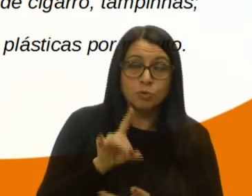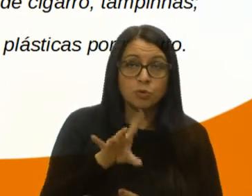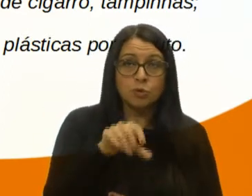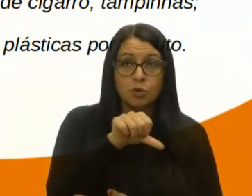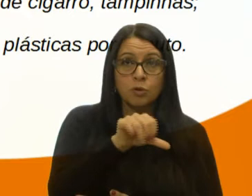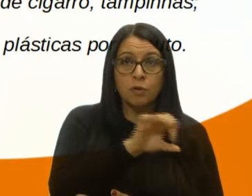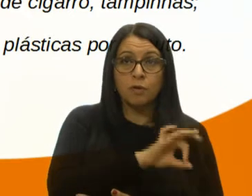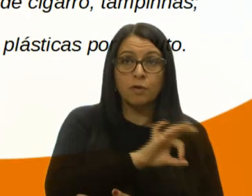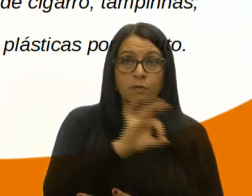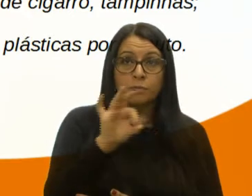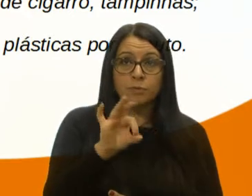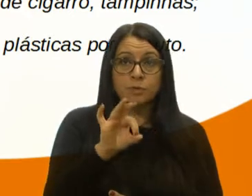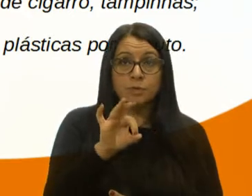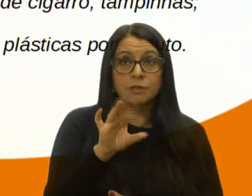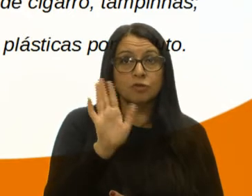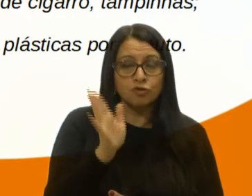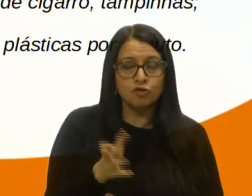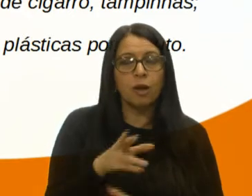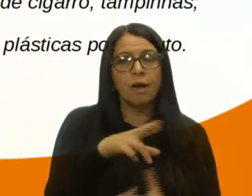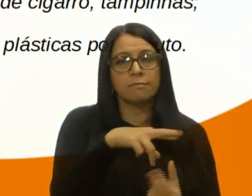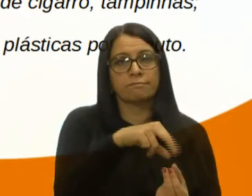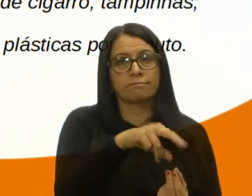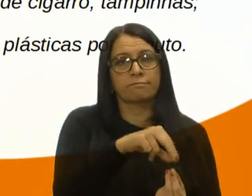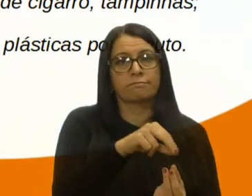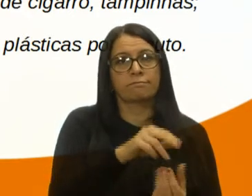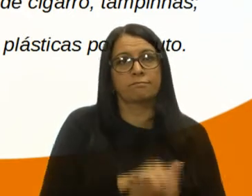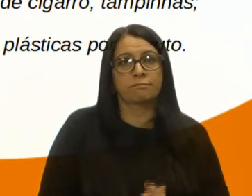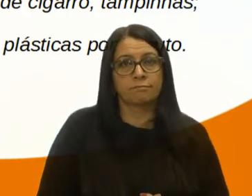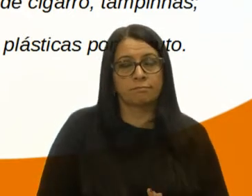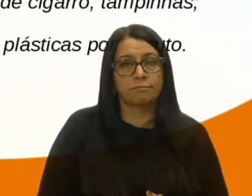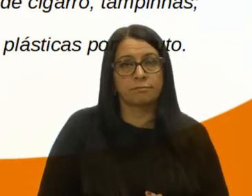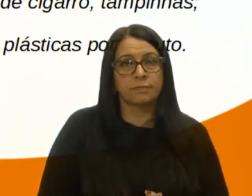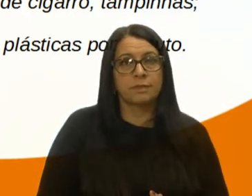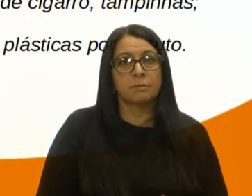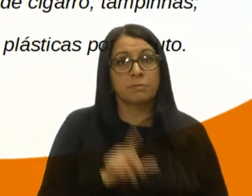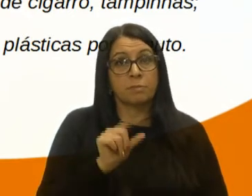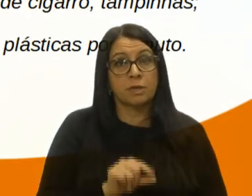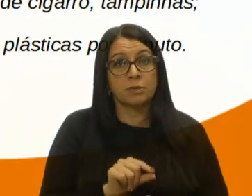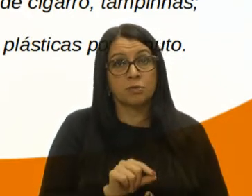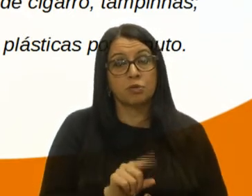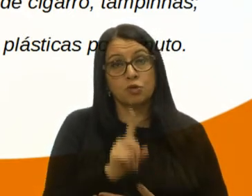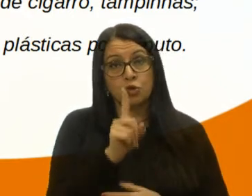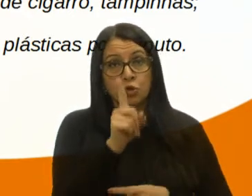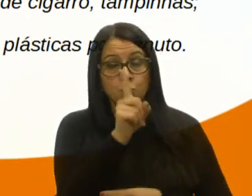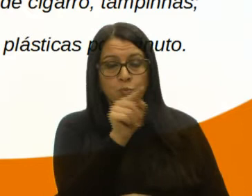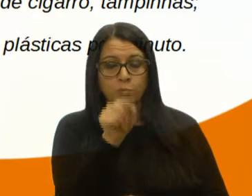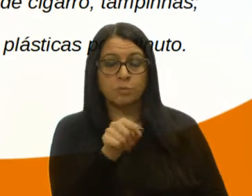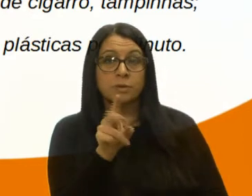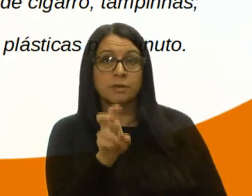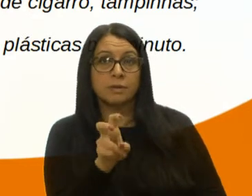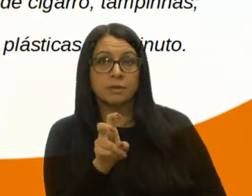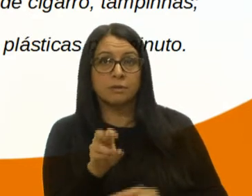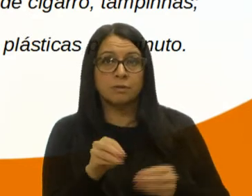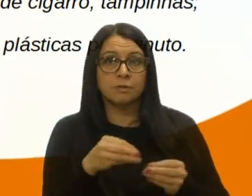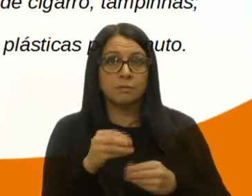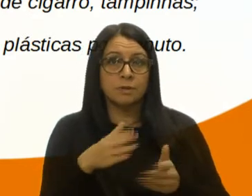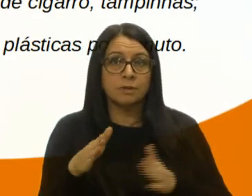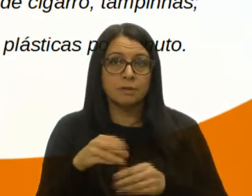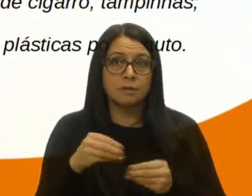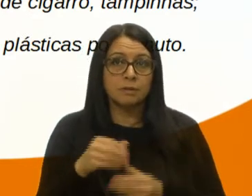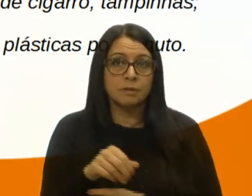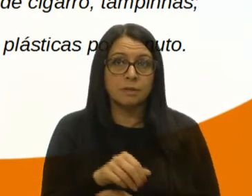apenas 9% foi reciclado. Menos de um quinto da produção de plástico é